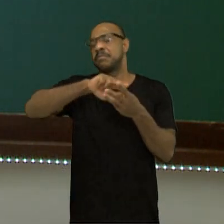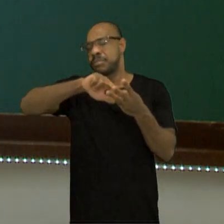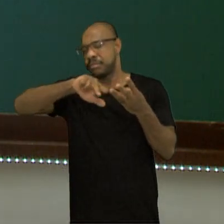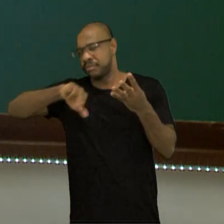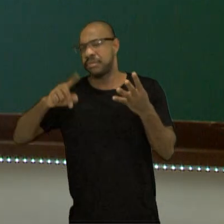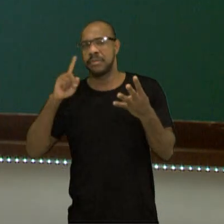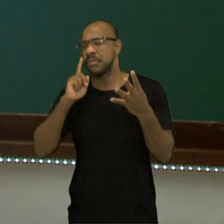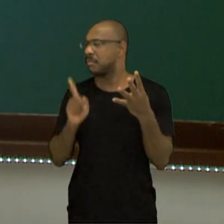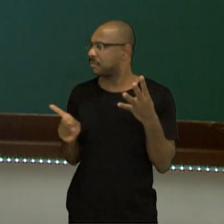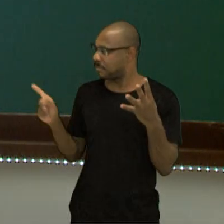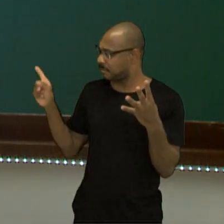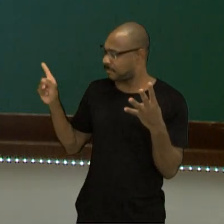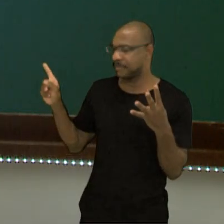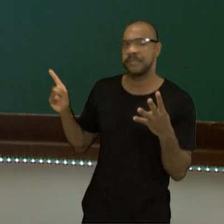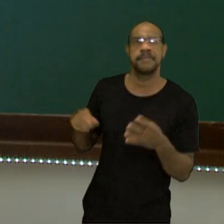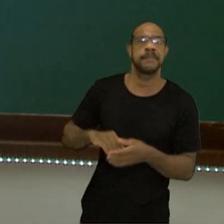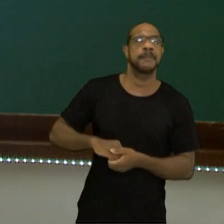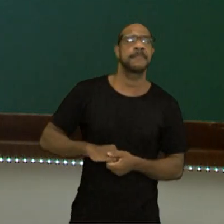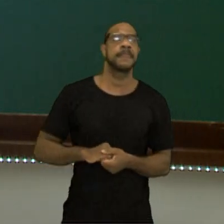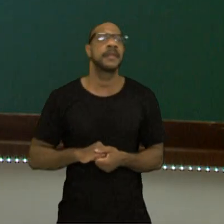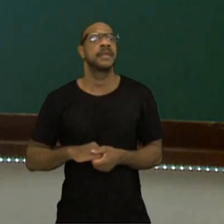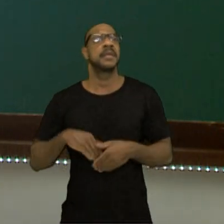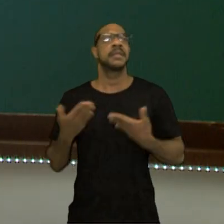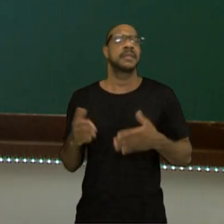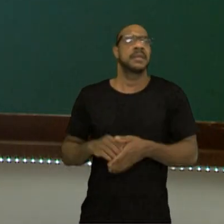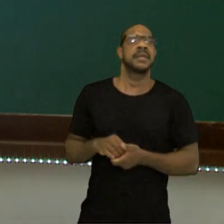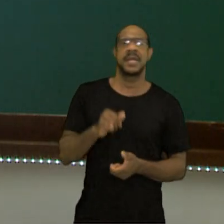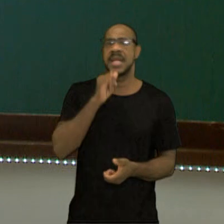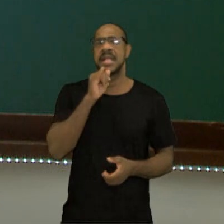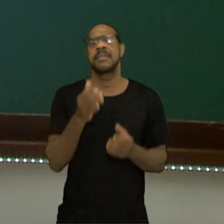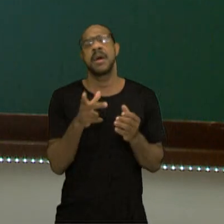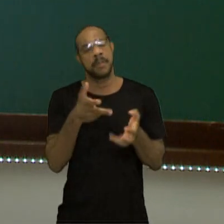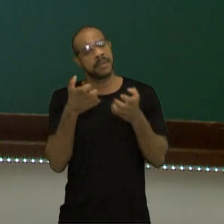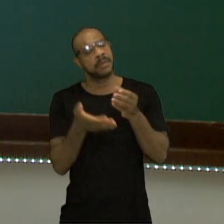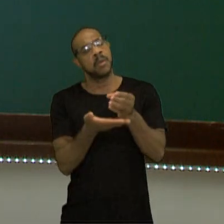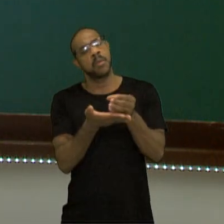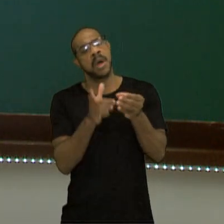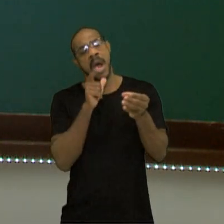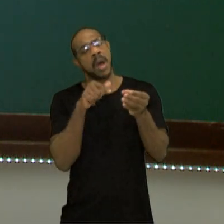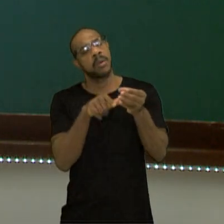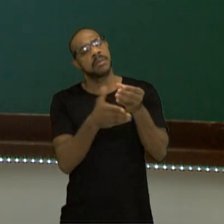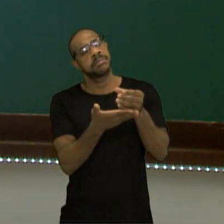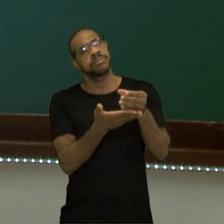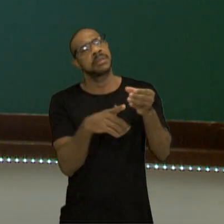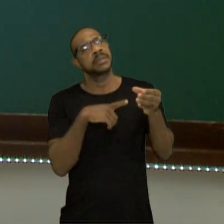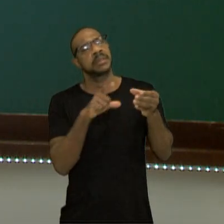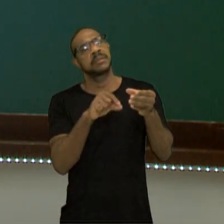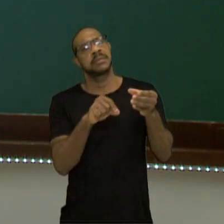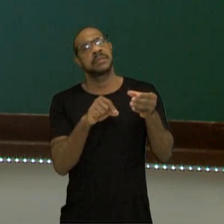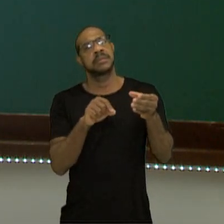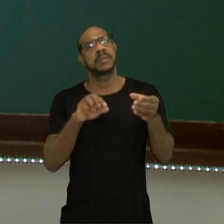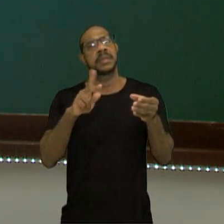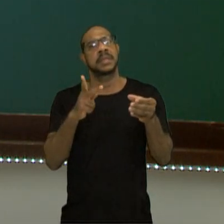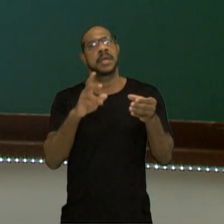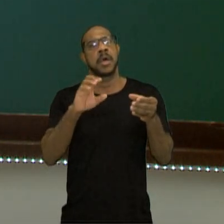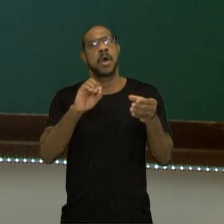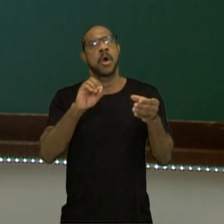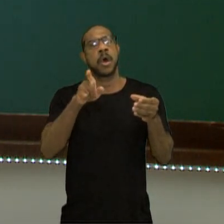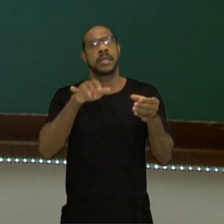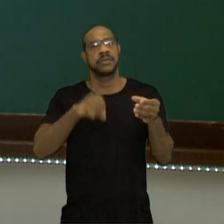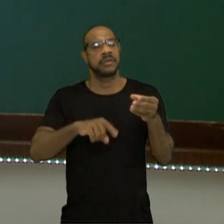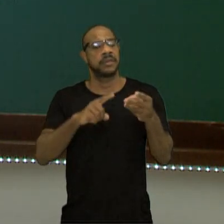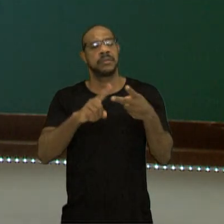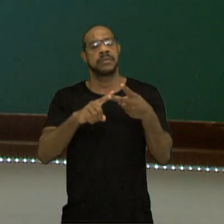densidade e assim por diante. Observando esse copo d'água, nós temos o que? Hidrogênio e